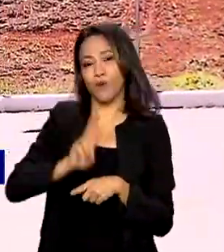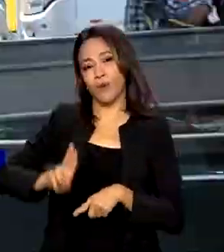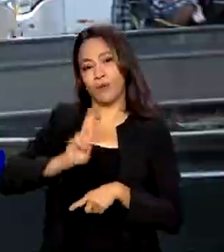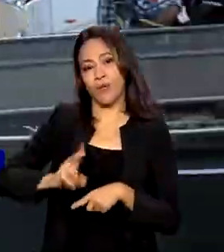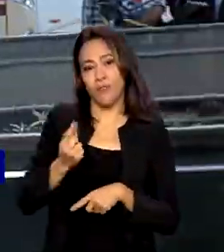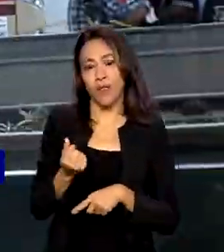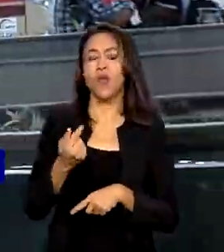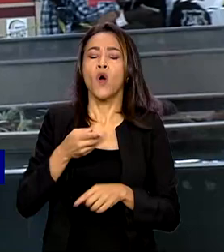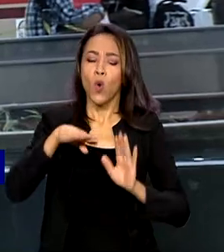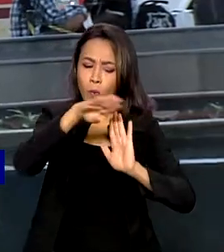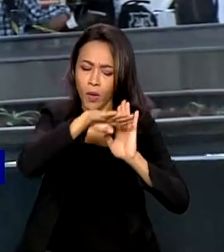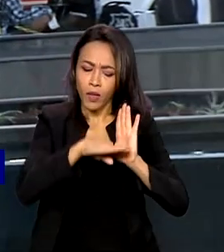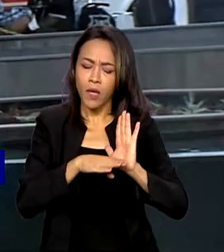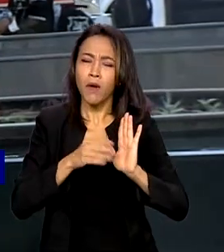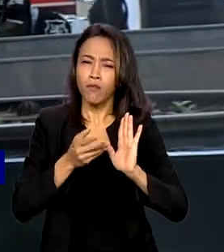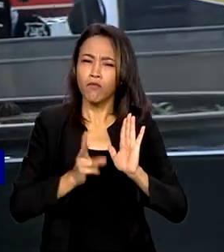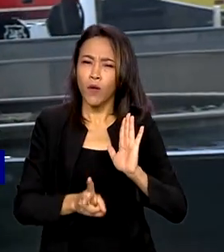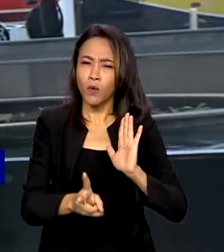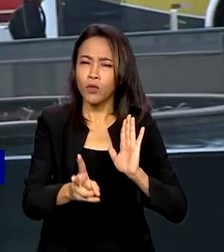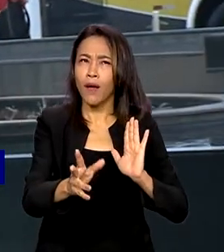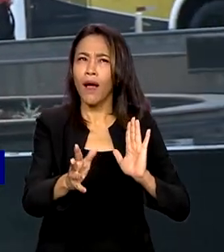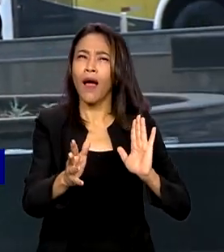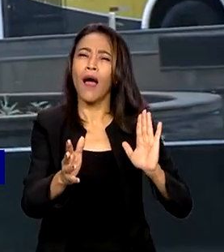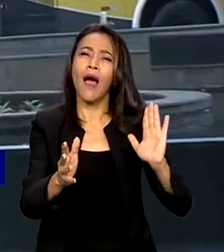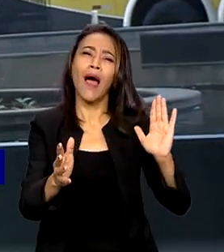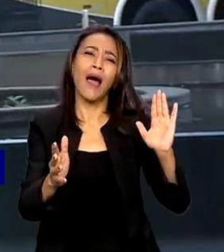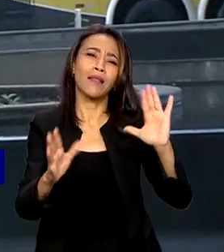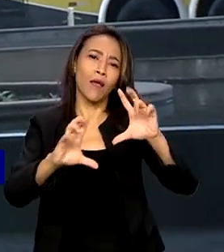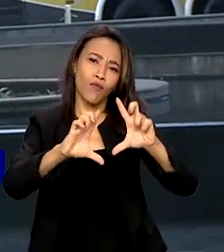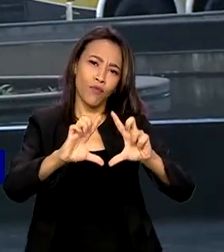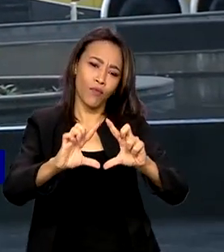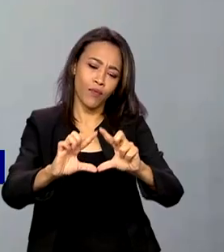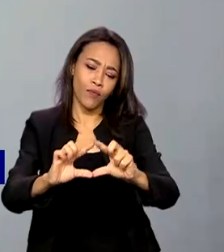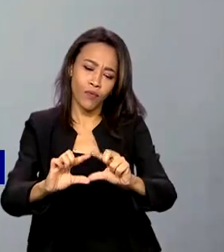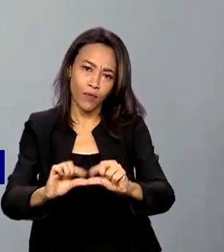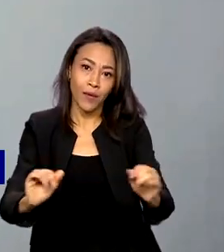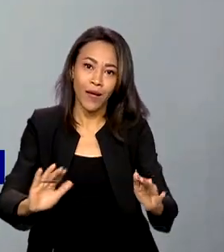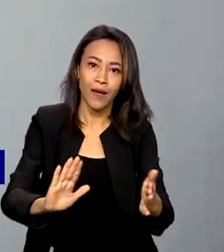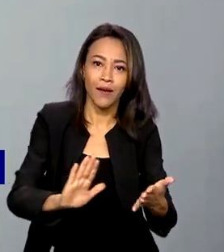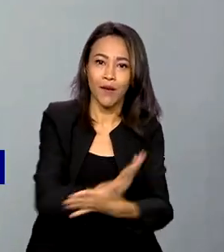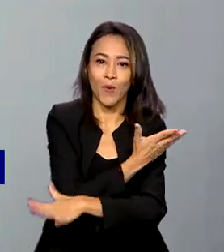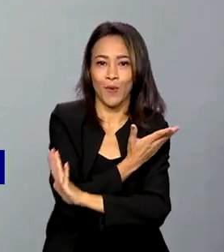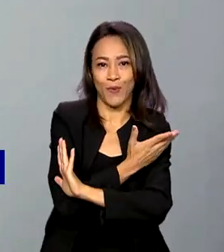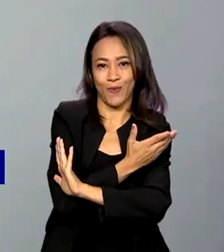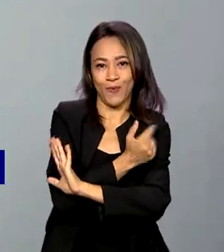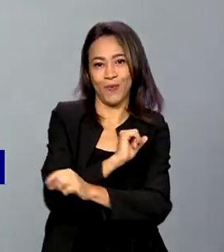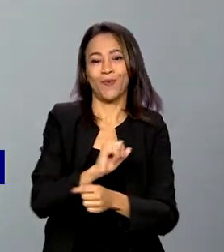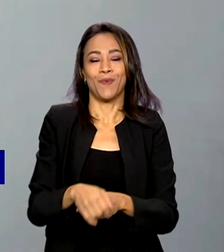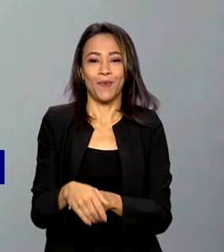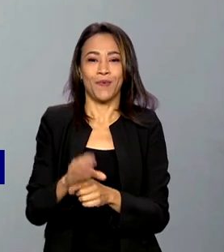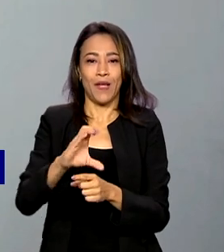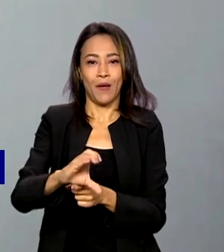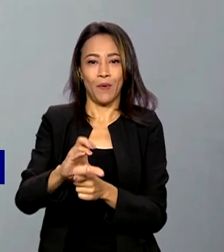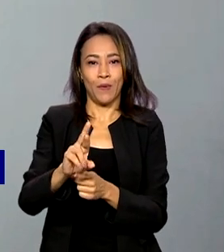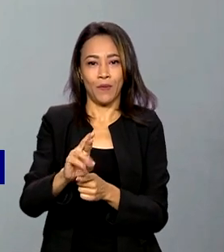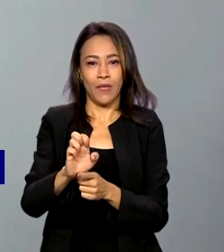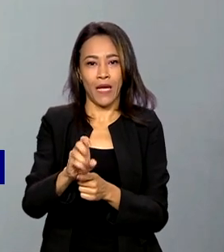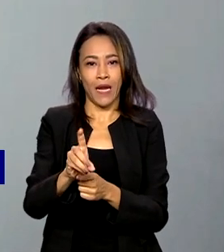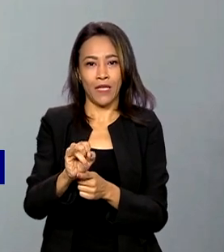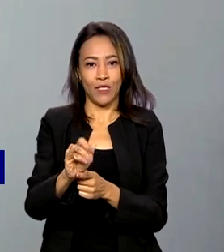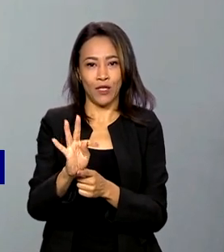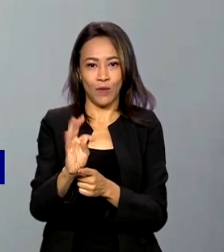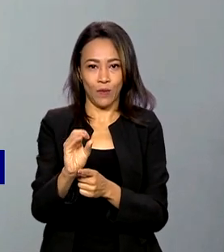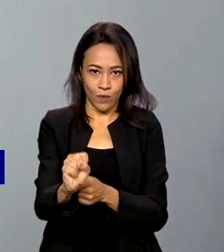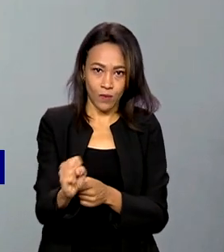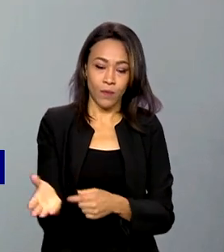continuar em vigor até que todos os créditos tributários acabem. O critério fundamental é você retirar um